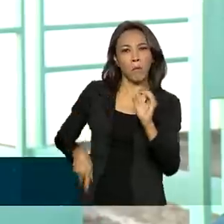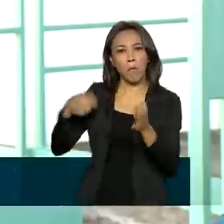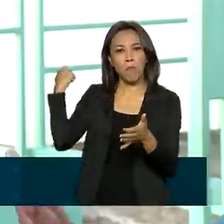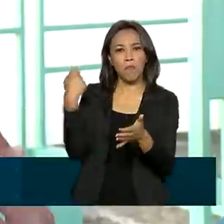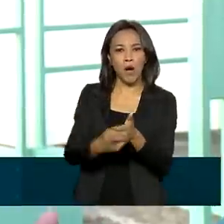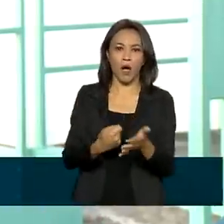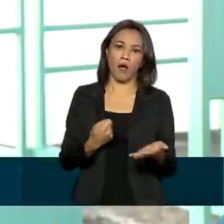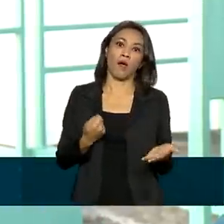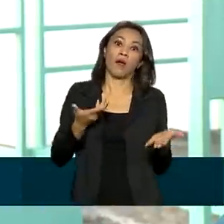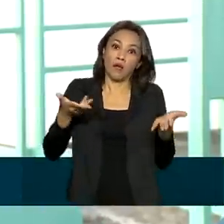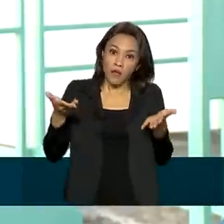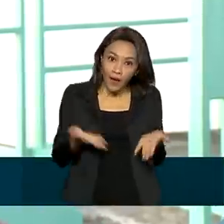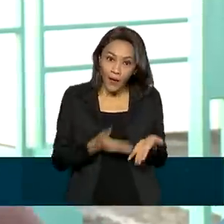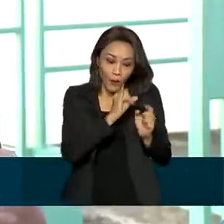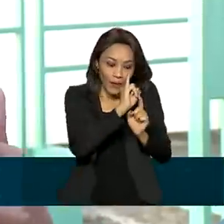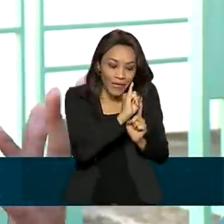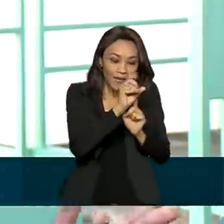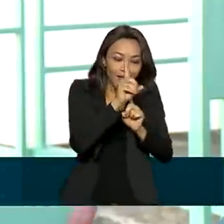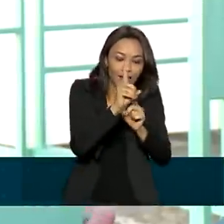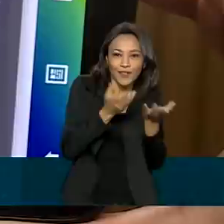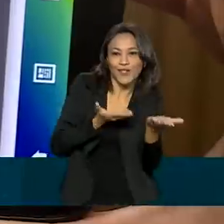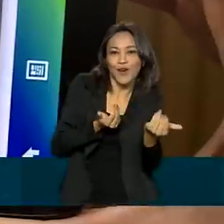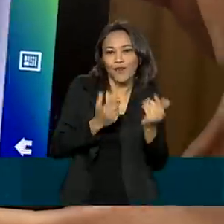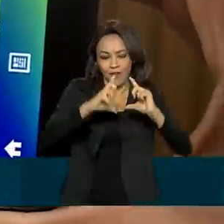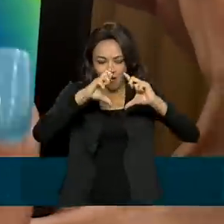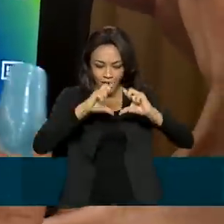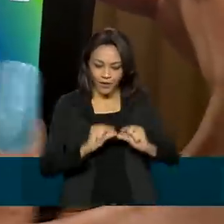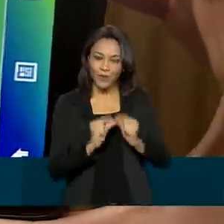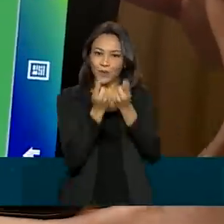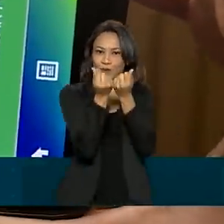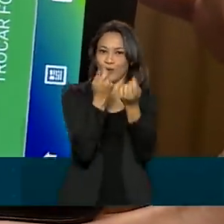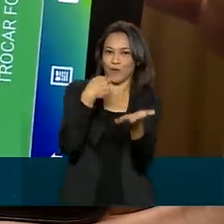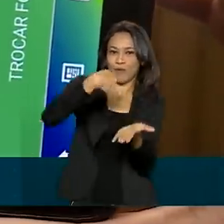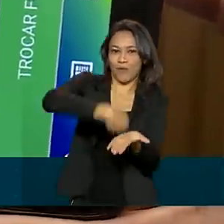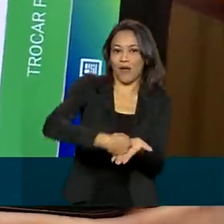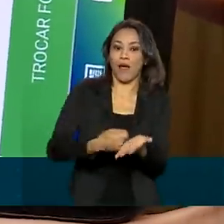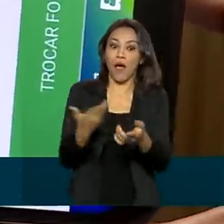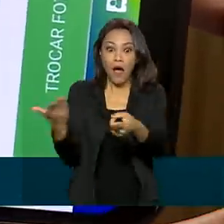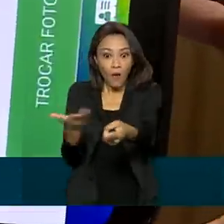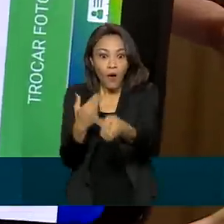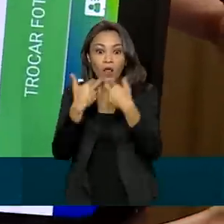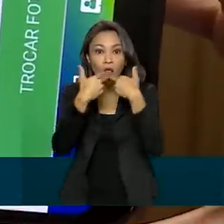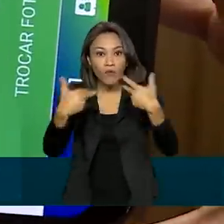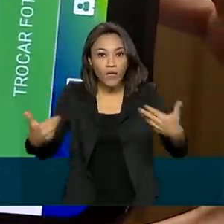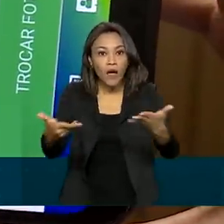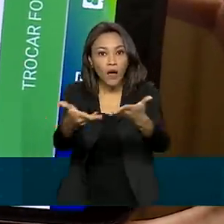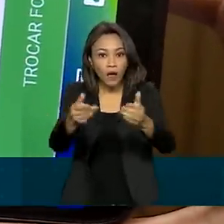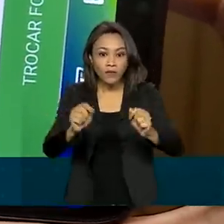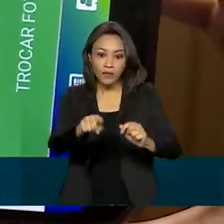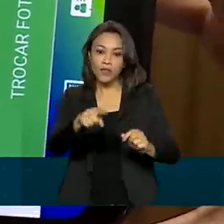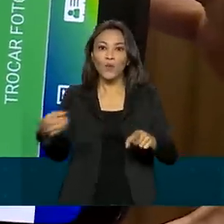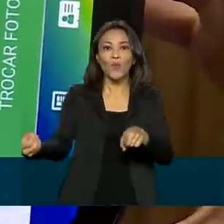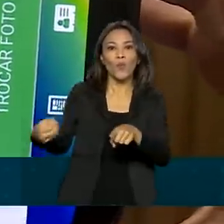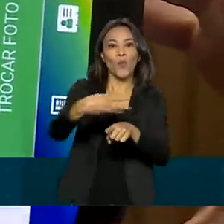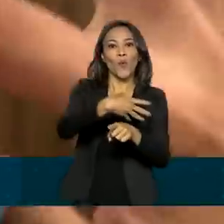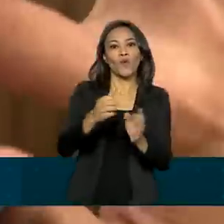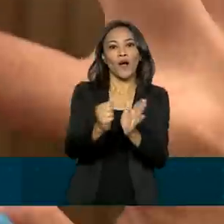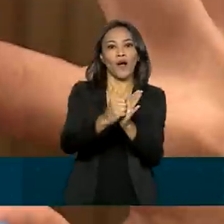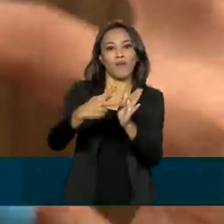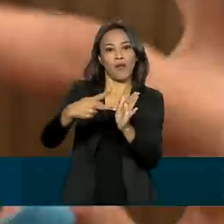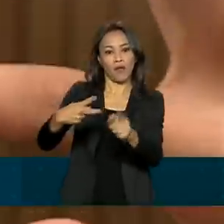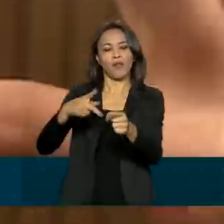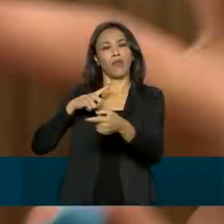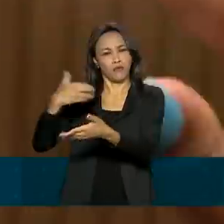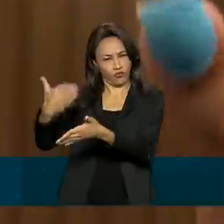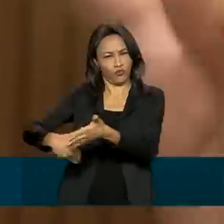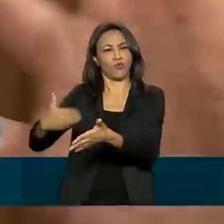próprio bolso. E com o ID Jovem a gente paga bem menos. E agora o ID Jovem tem novidades. Foi lançado um novo aplicativo que, além dos